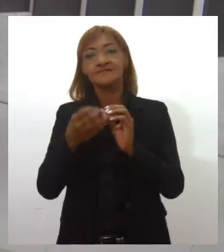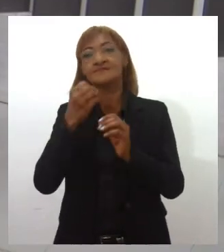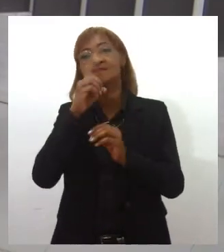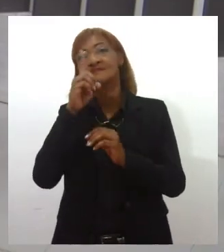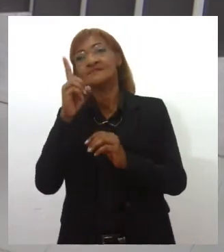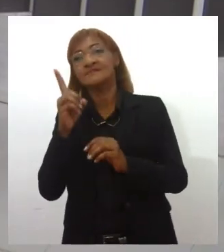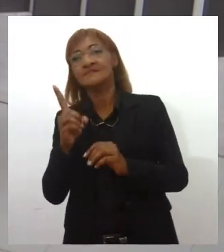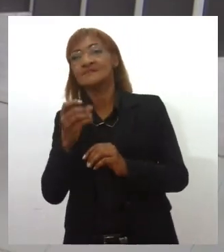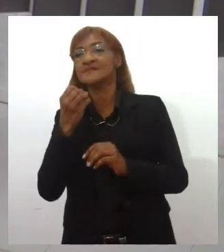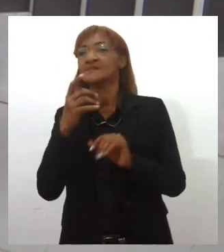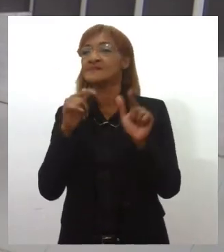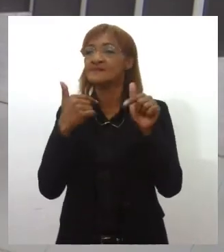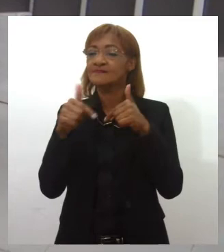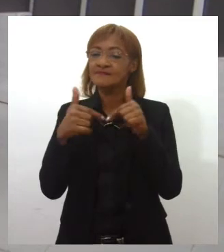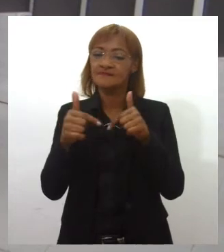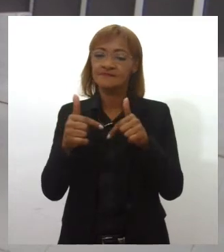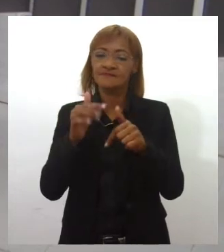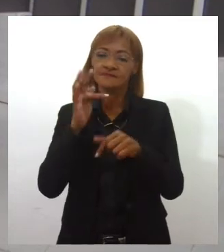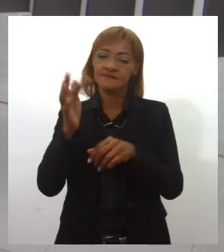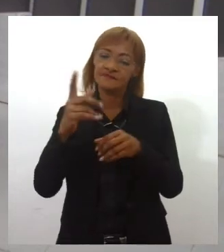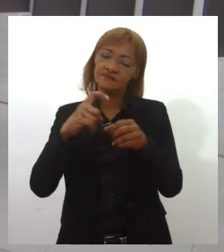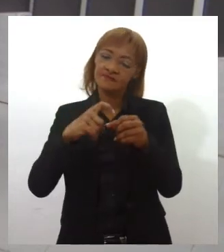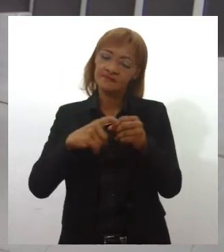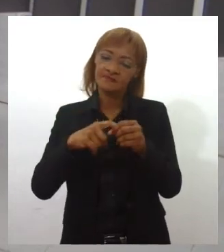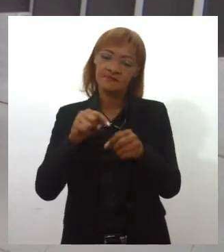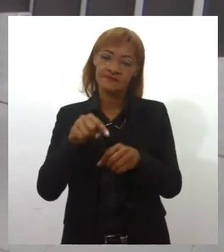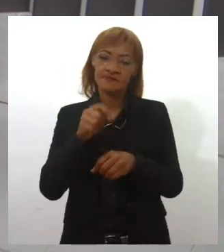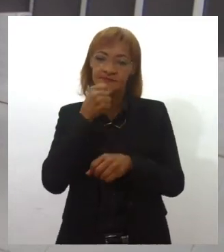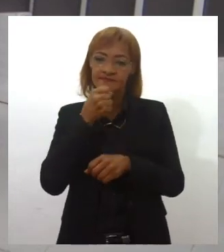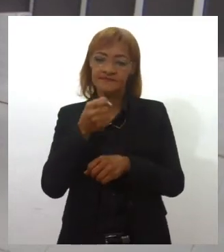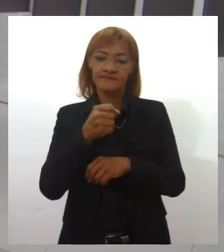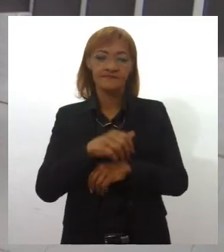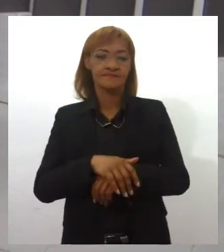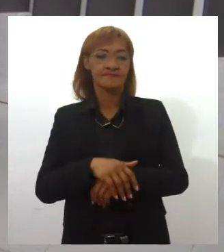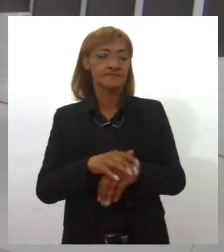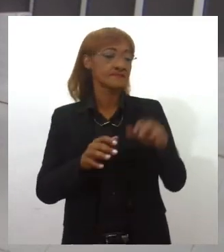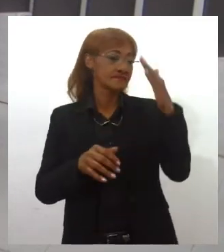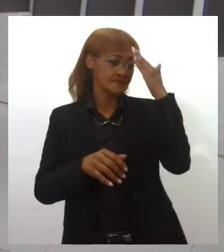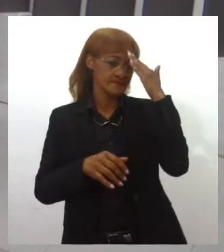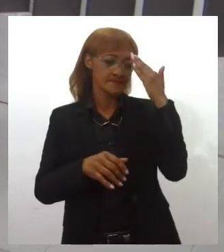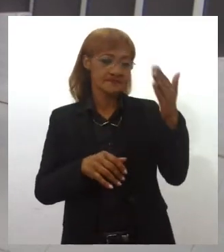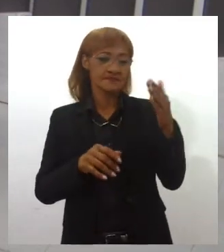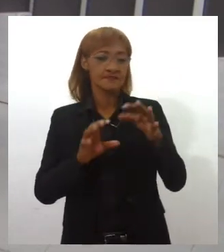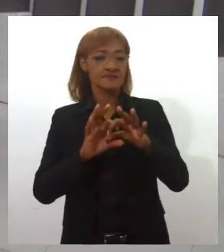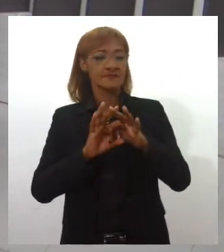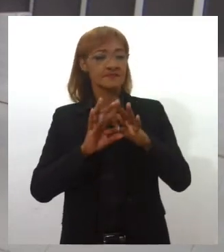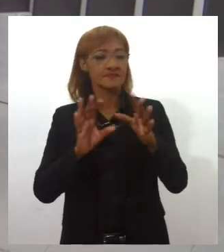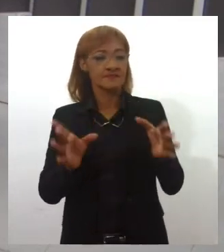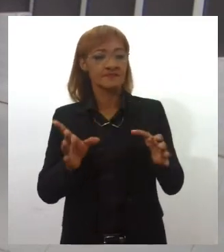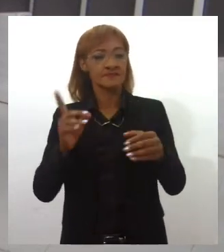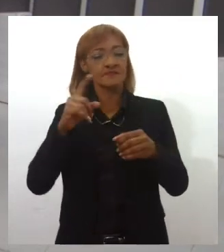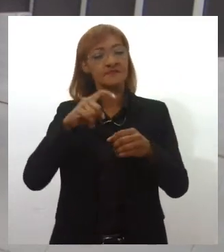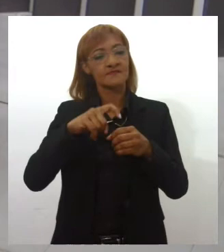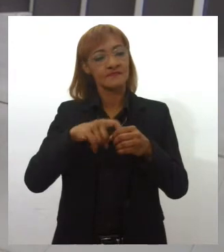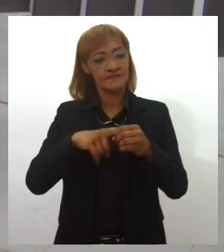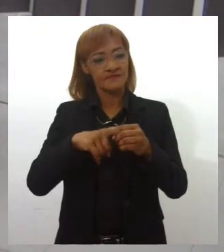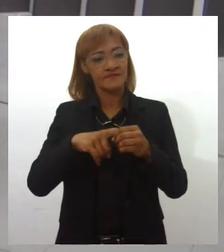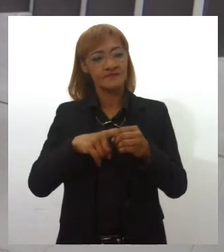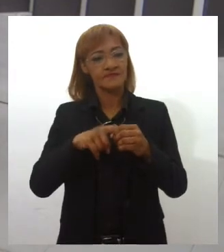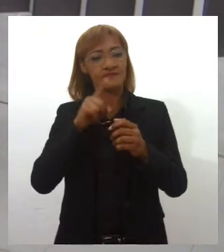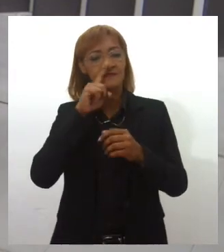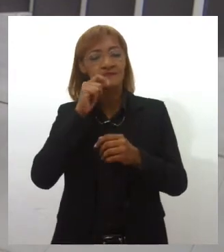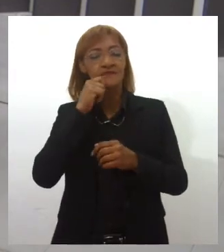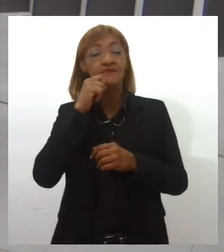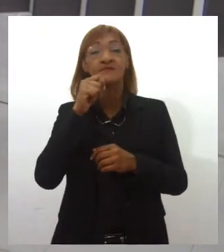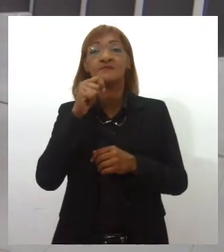dia, um bom trabalho, e até o nosso próximo encontro aqui no jornal. Eu é agradeço. Estou à disposição, retorno para Aracaju na segunda